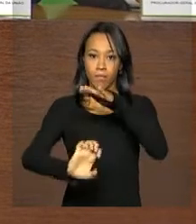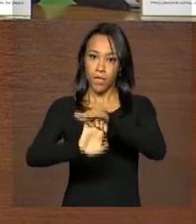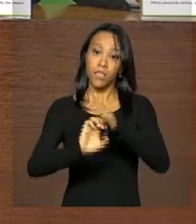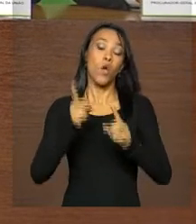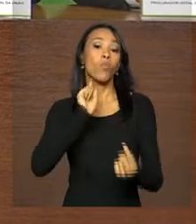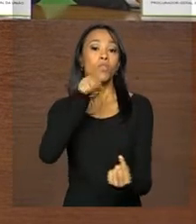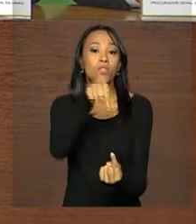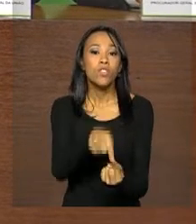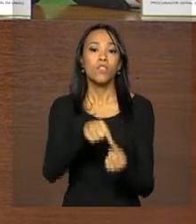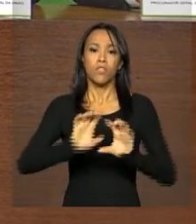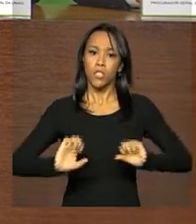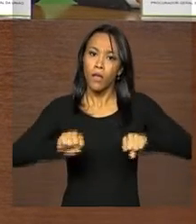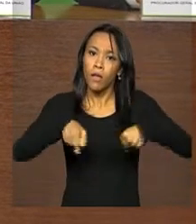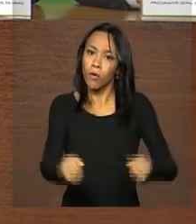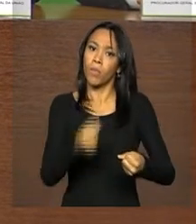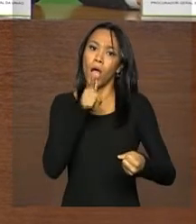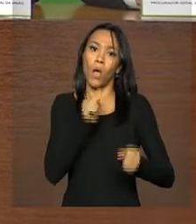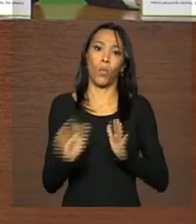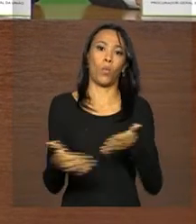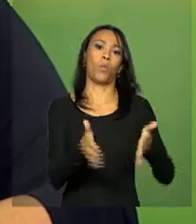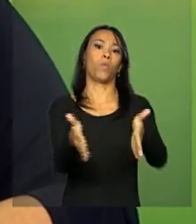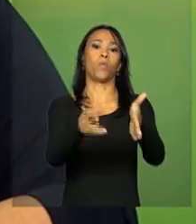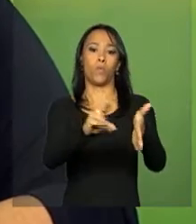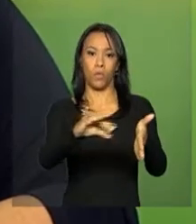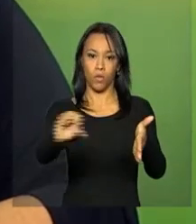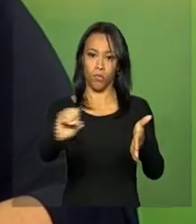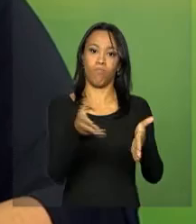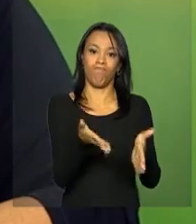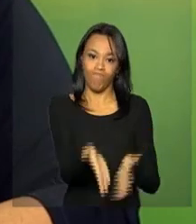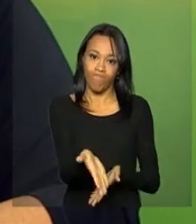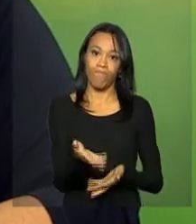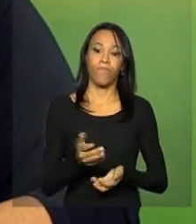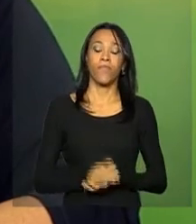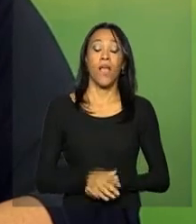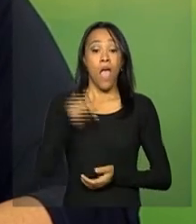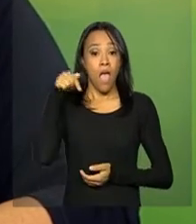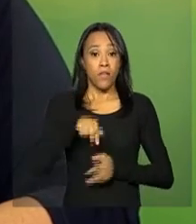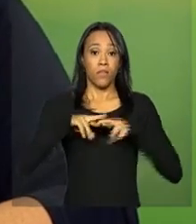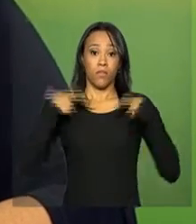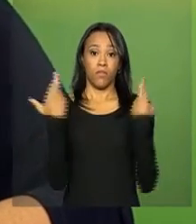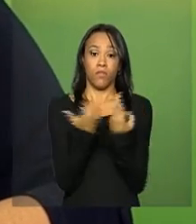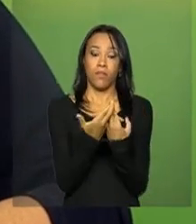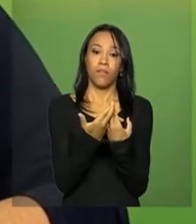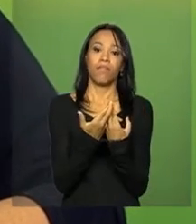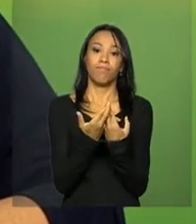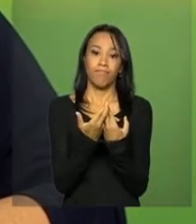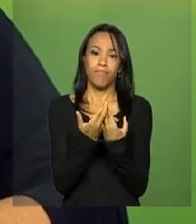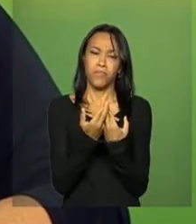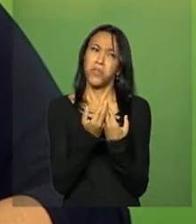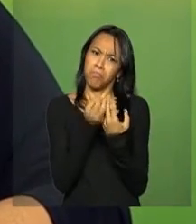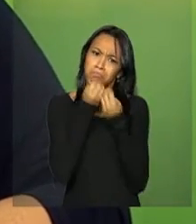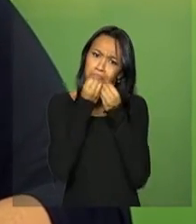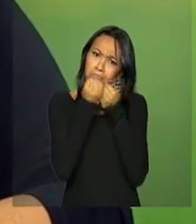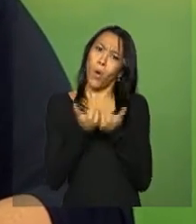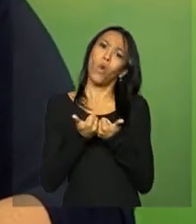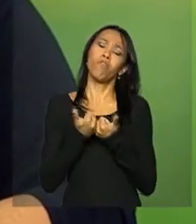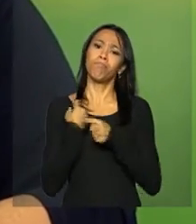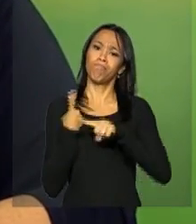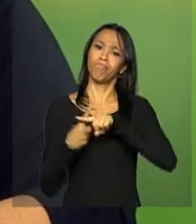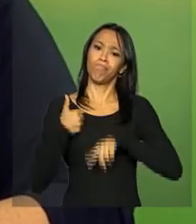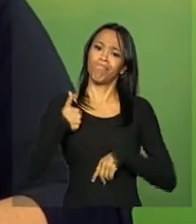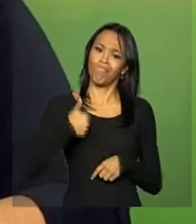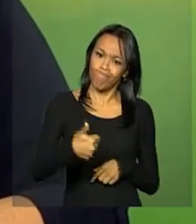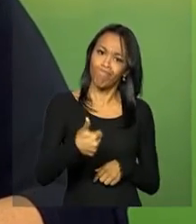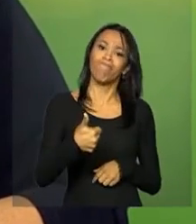revitalização e recuperação da bacia. Essa reunião foi, diria eu, extremamente positiva no diálogo